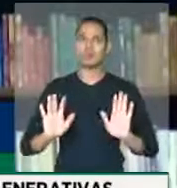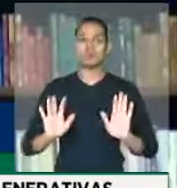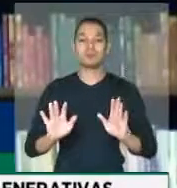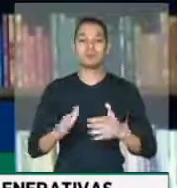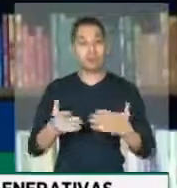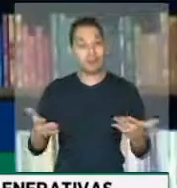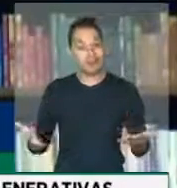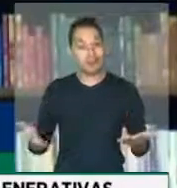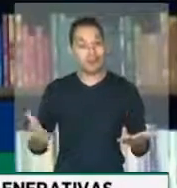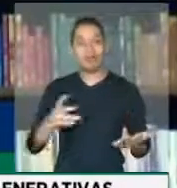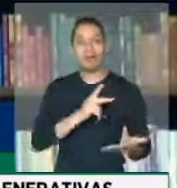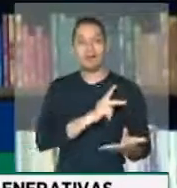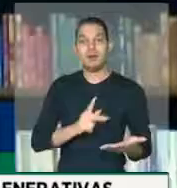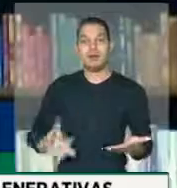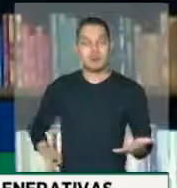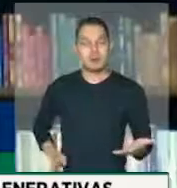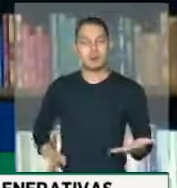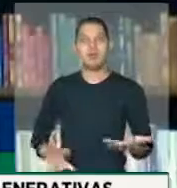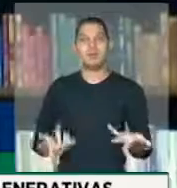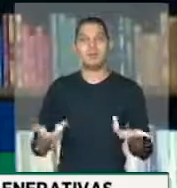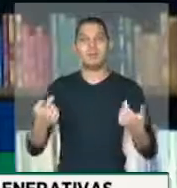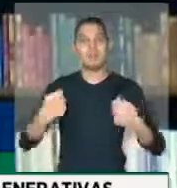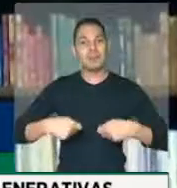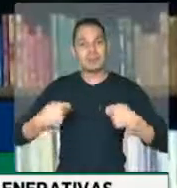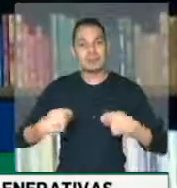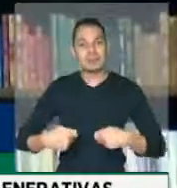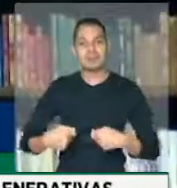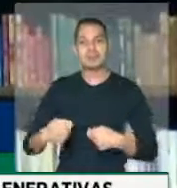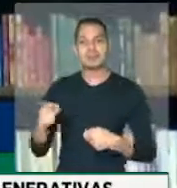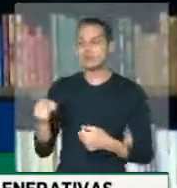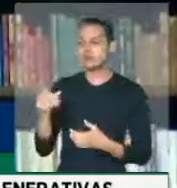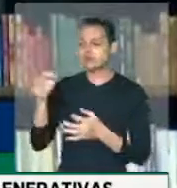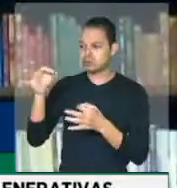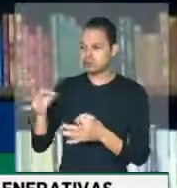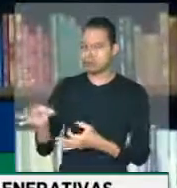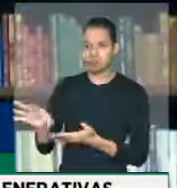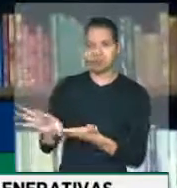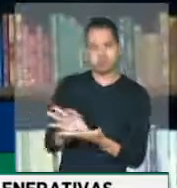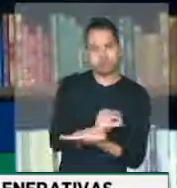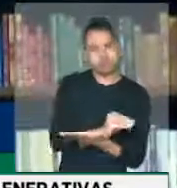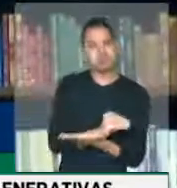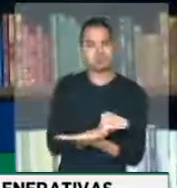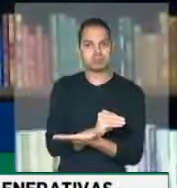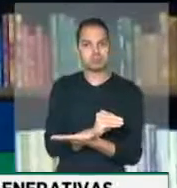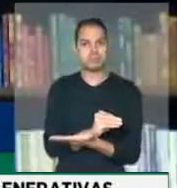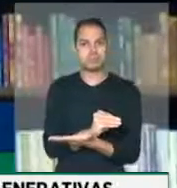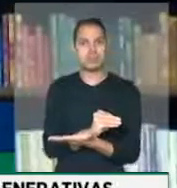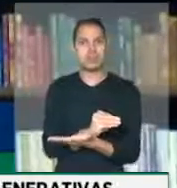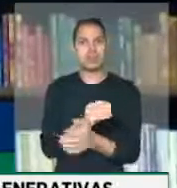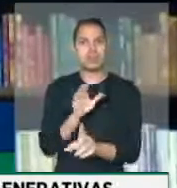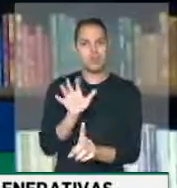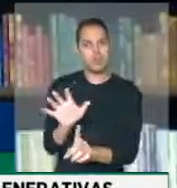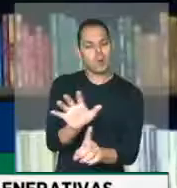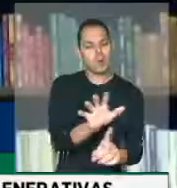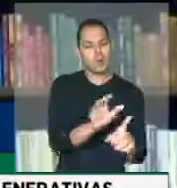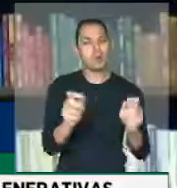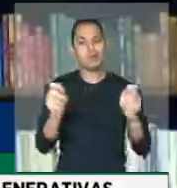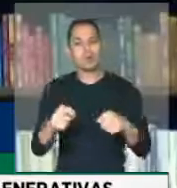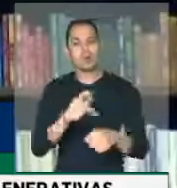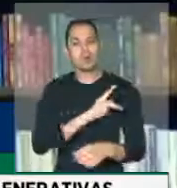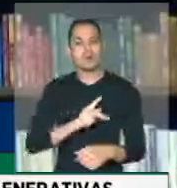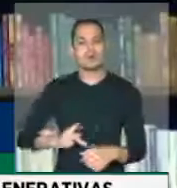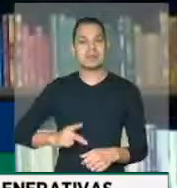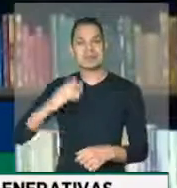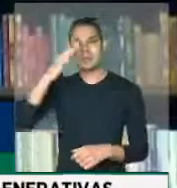Então, senhor presidente, enquanto não houver um exemplo, porque é o exemplo que te convence e arrasta, do presidente da